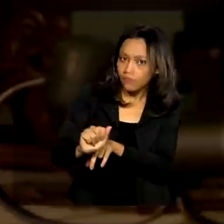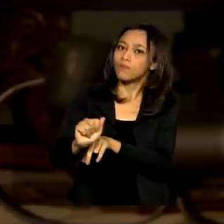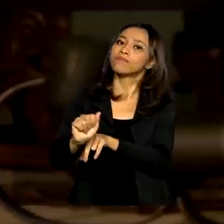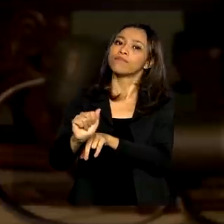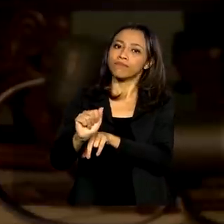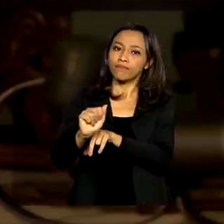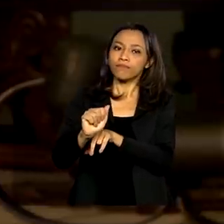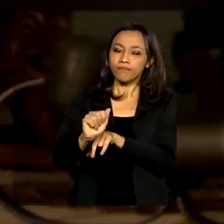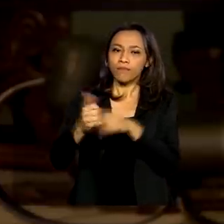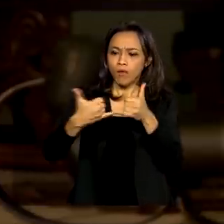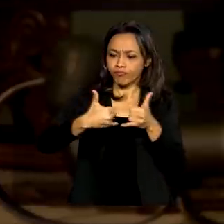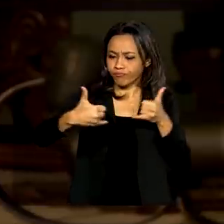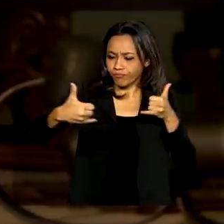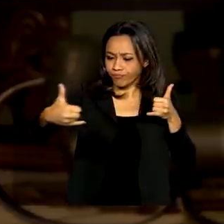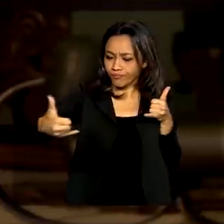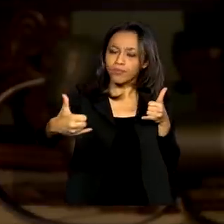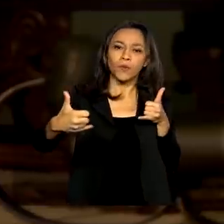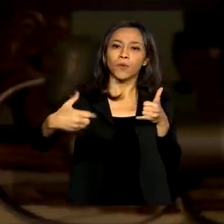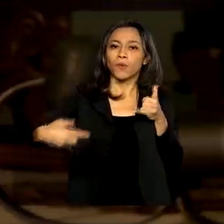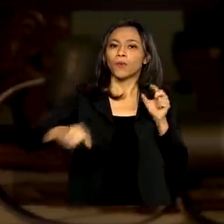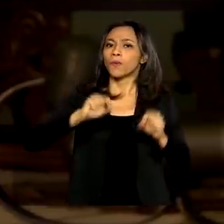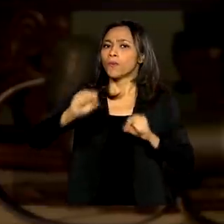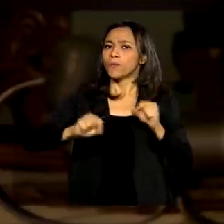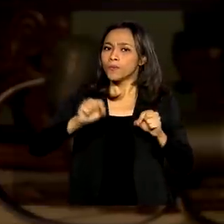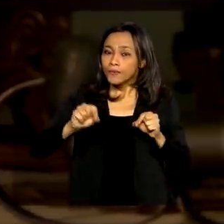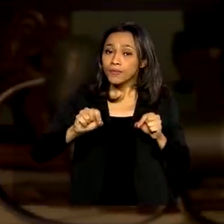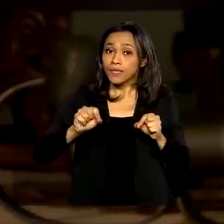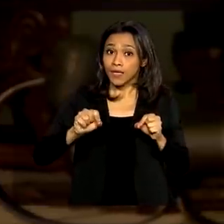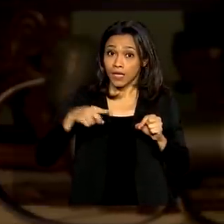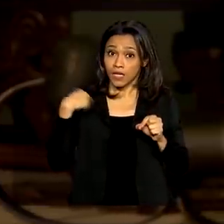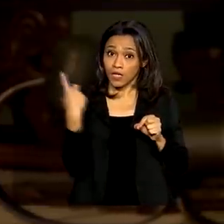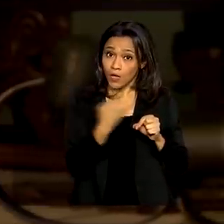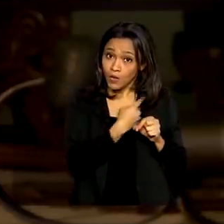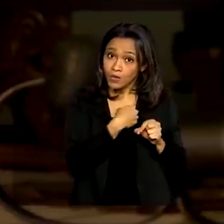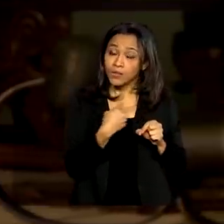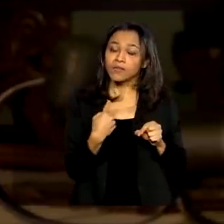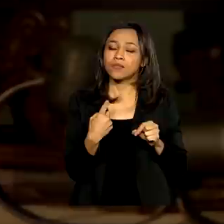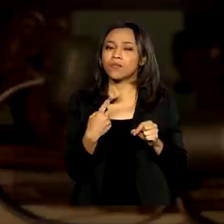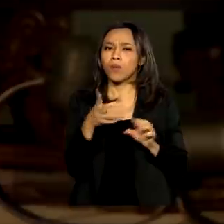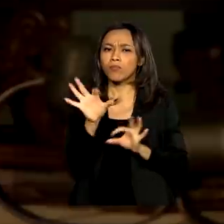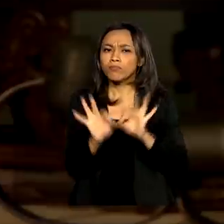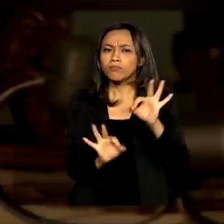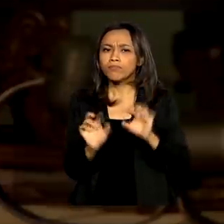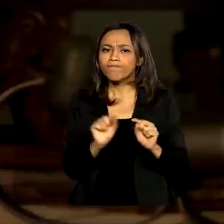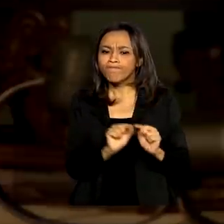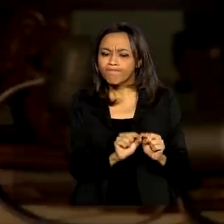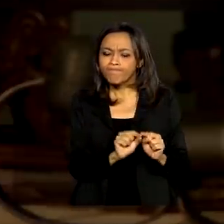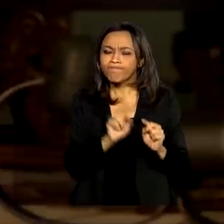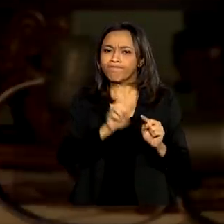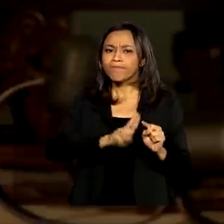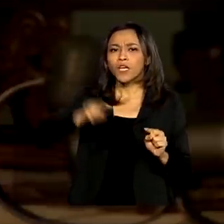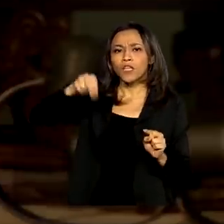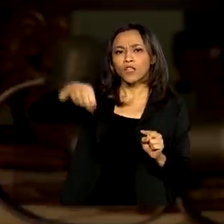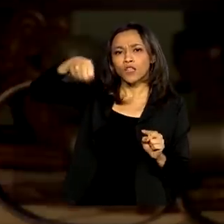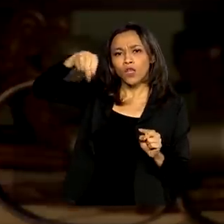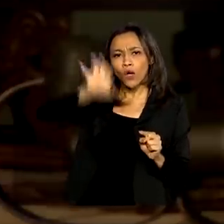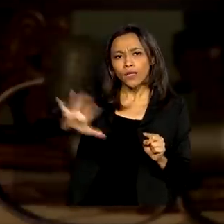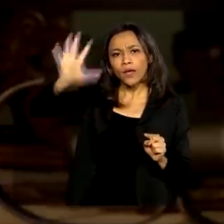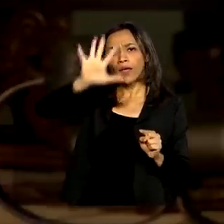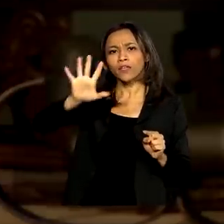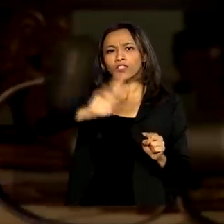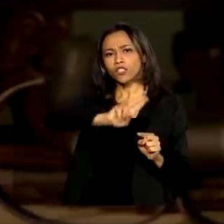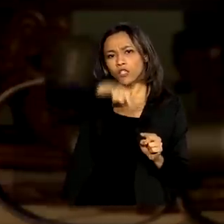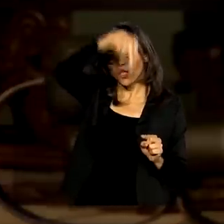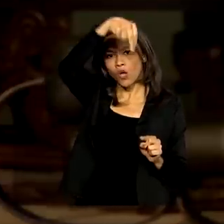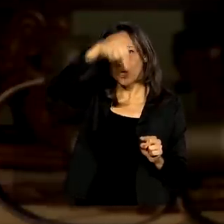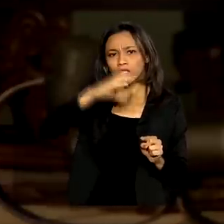os lutos principais de fibra ótica, na região nordeste, na região norte e